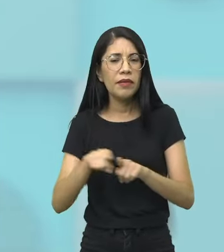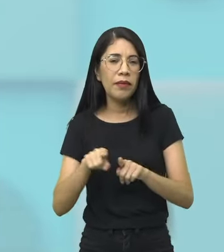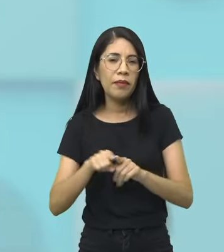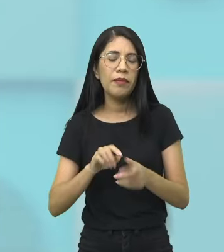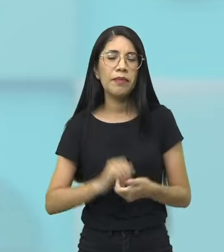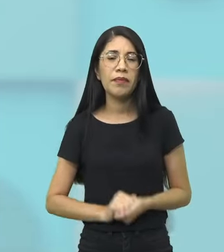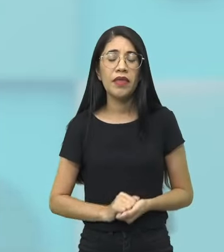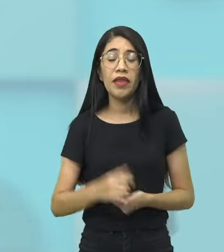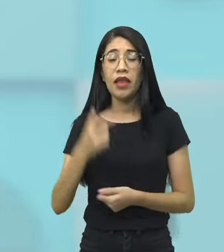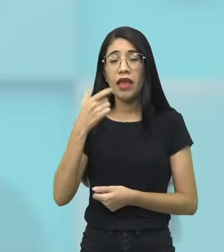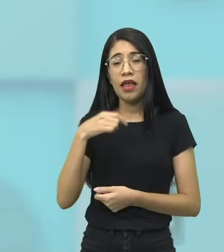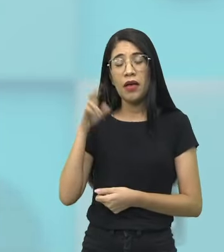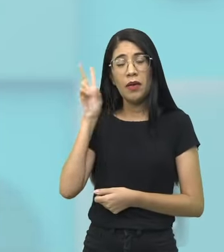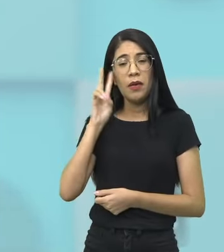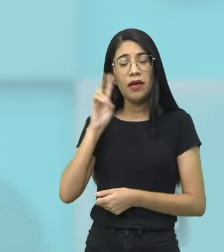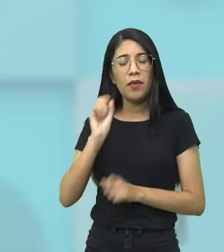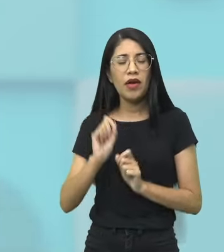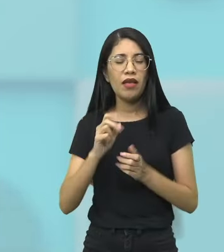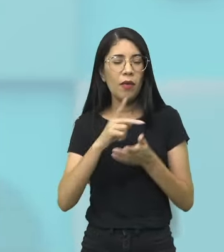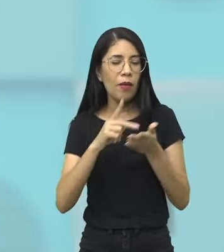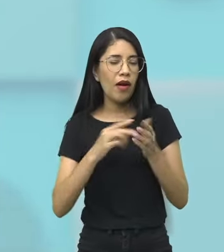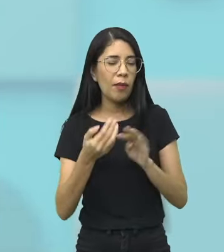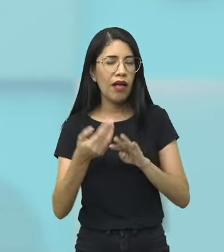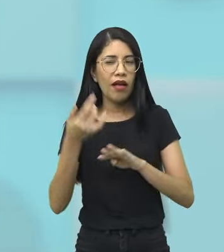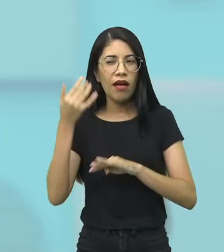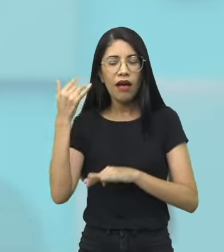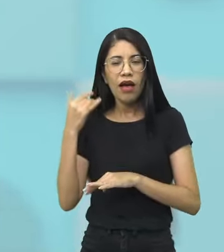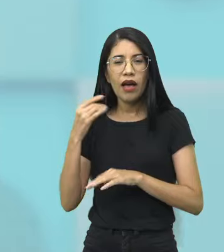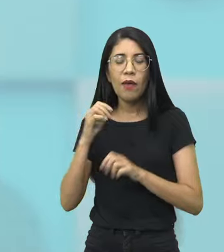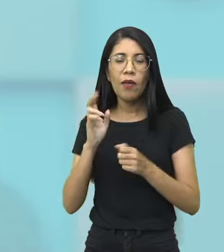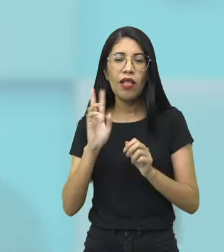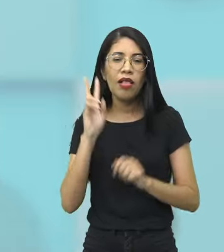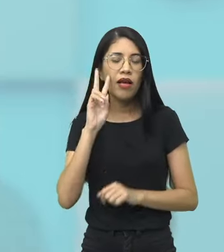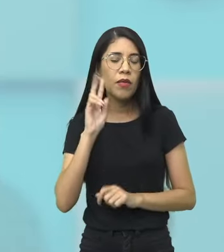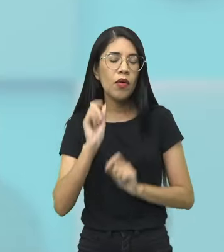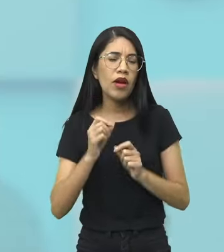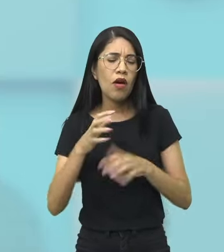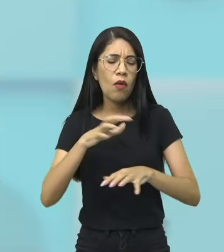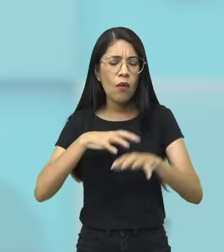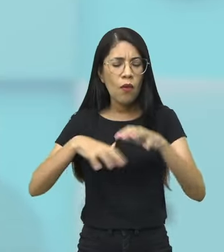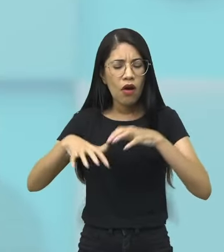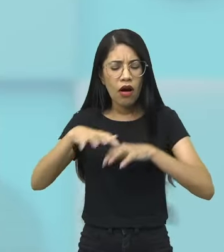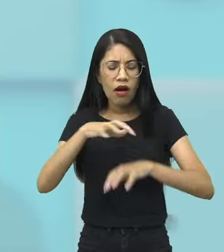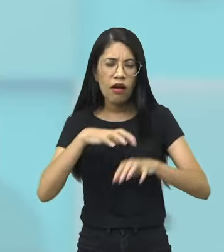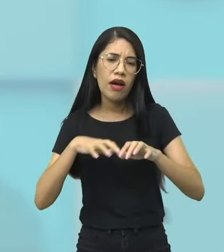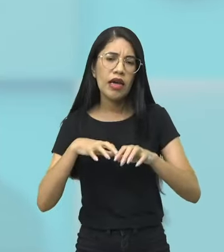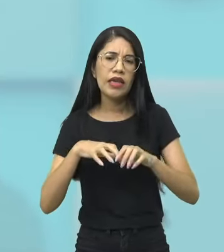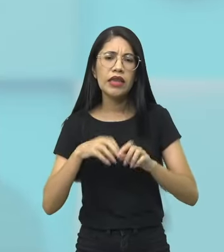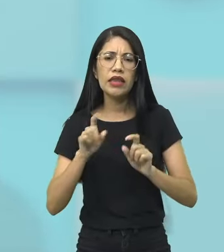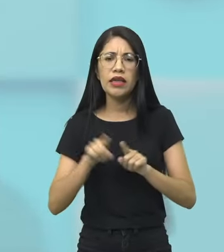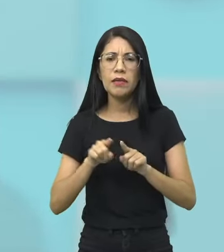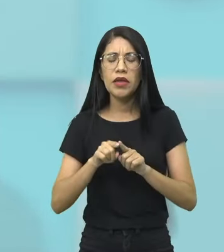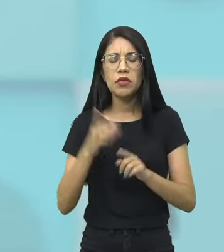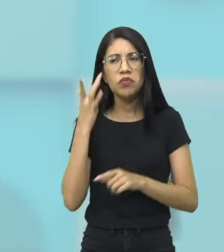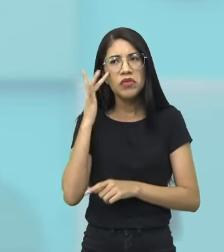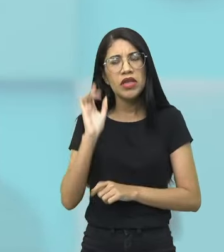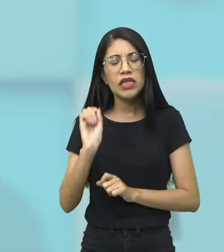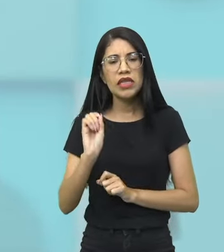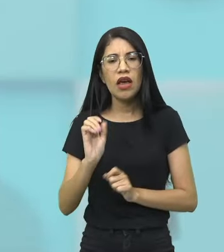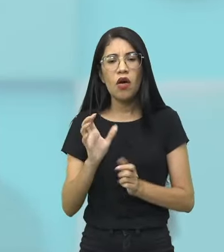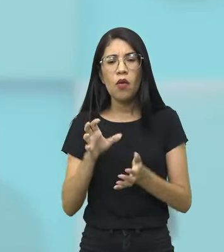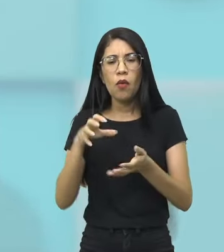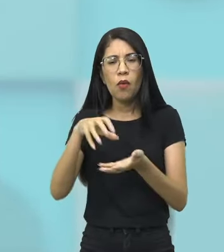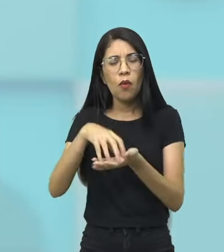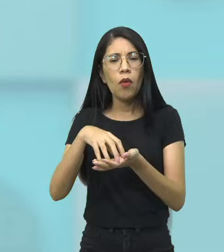Me lembra, quando eu li esse poema, me lembra muito um ritual que é sagrado de uma, acho, eu não sei se é uma tribo também,